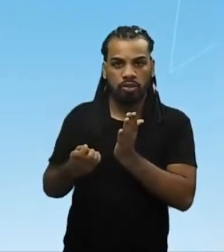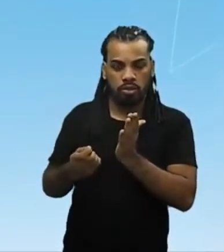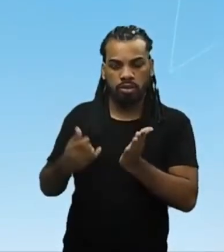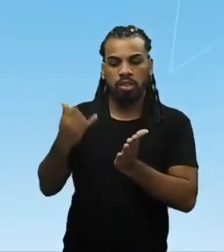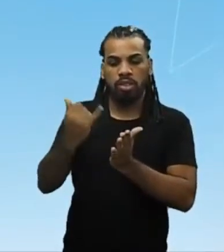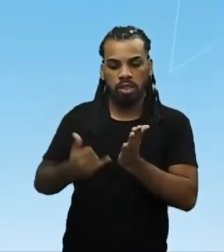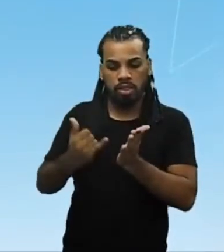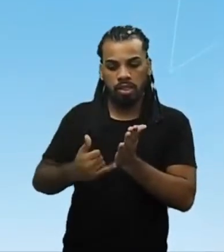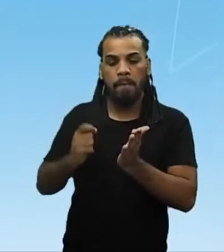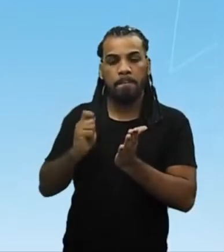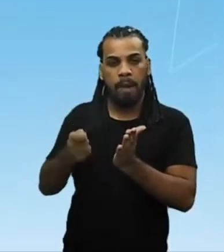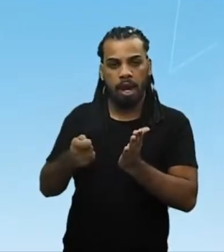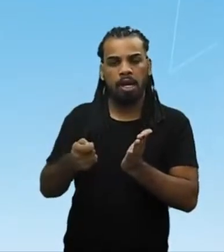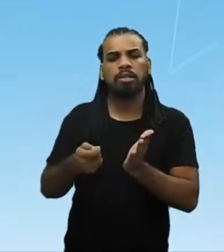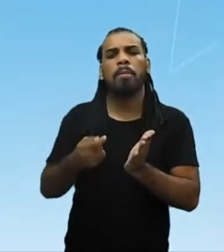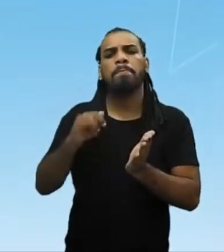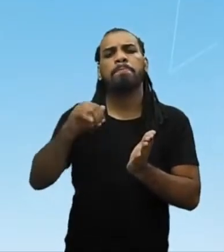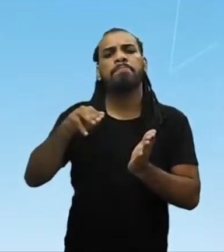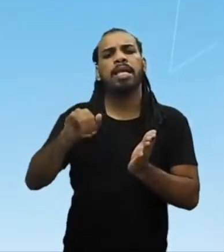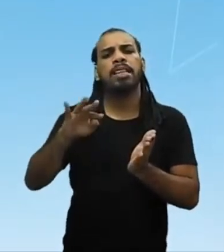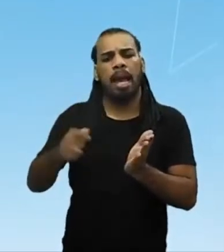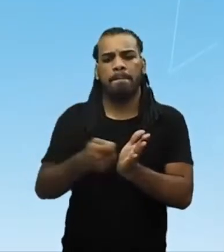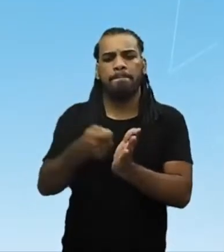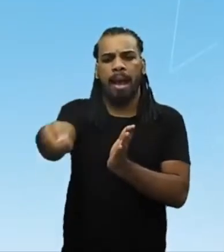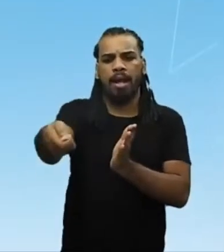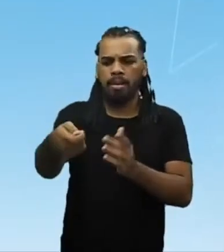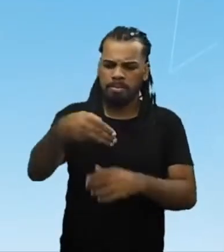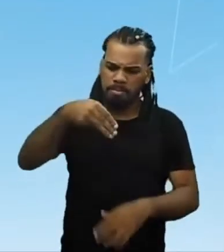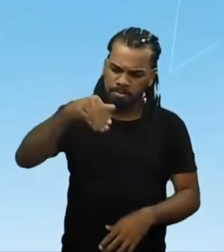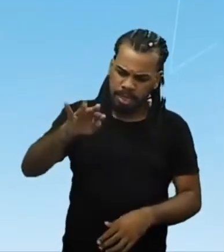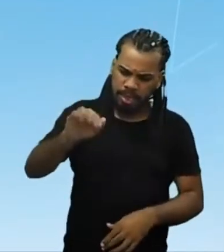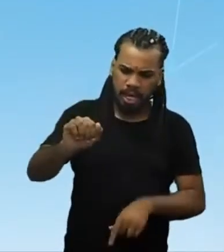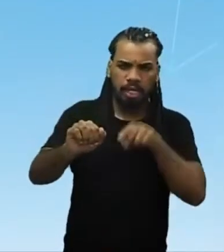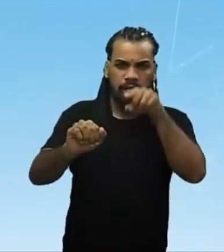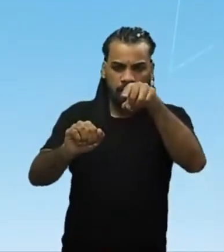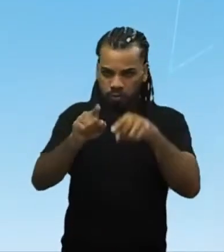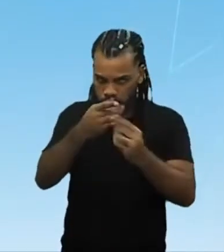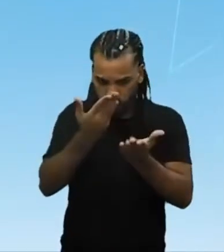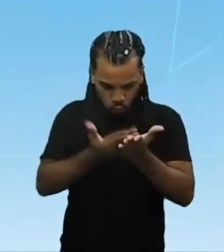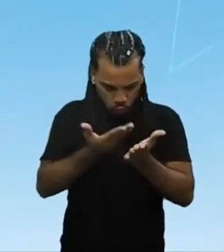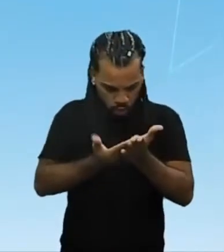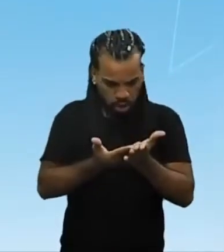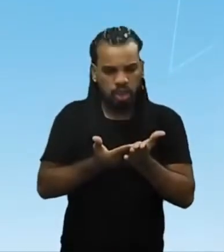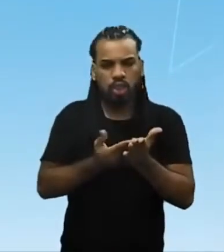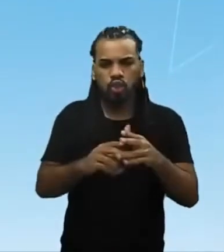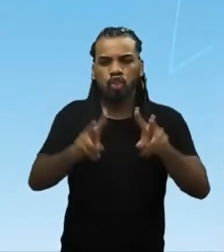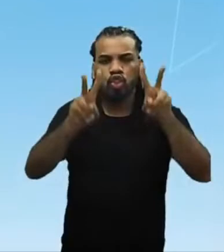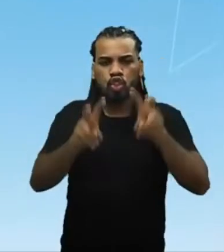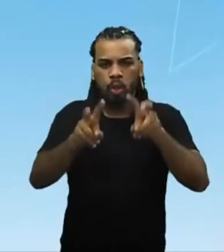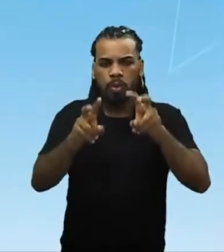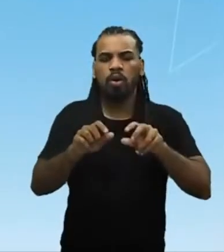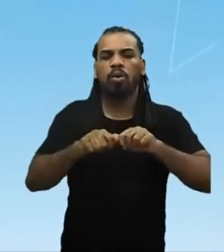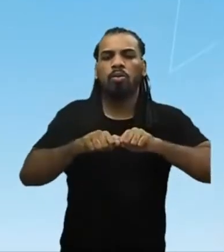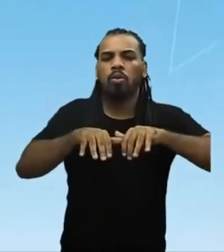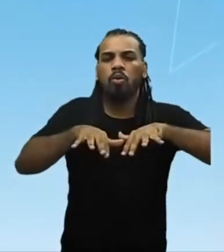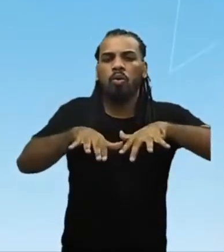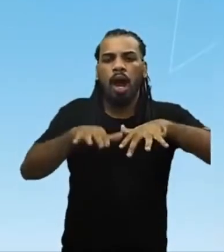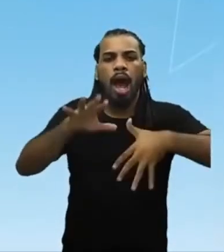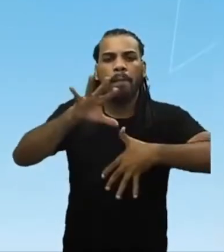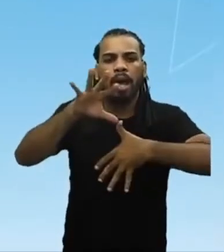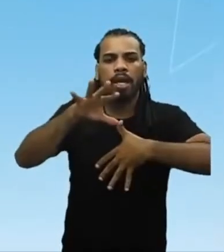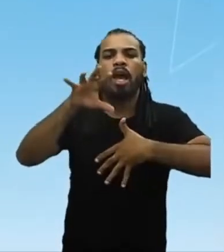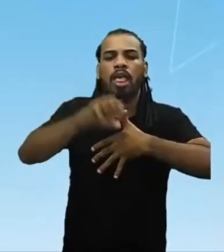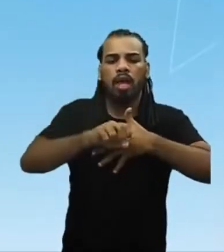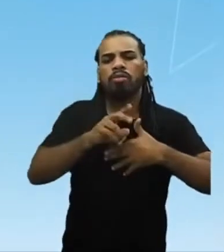Mita. Guarda bem esse nome porque você, quando estiver estudando domínio e colonização da América